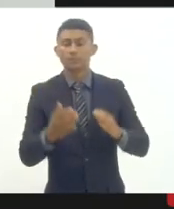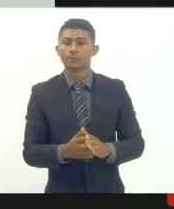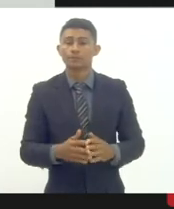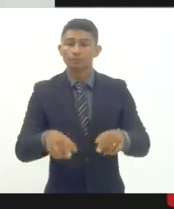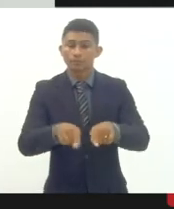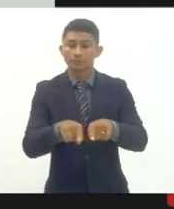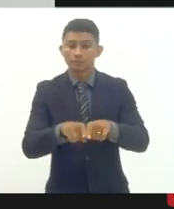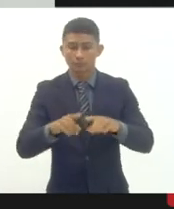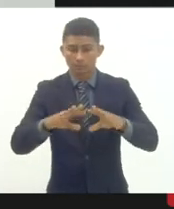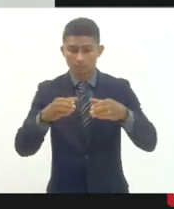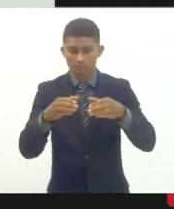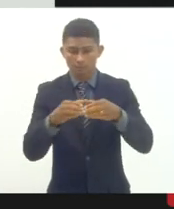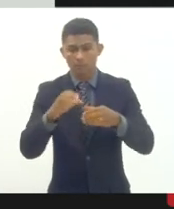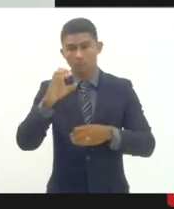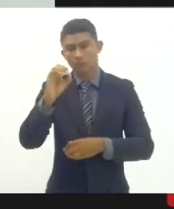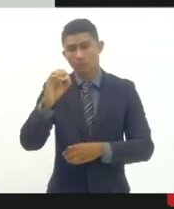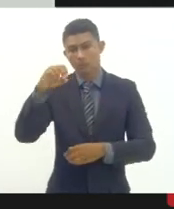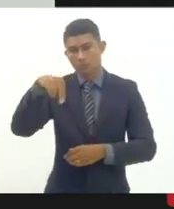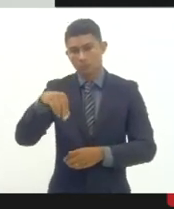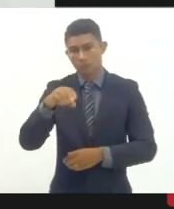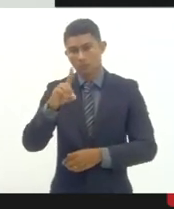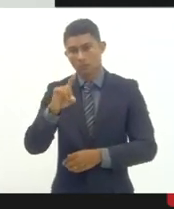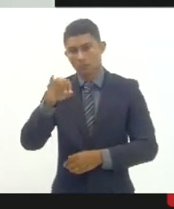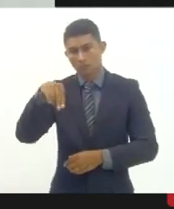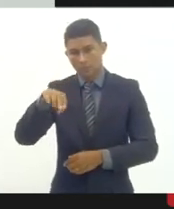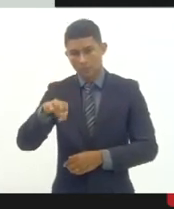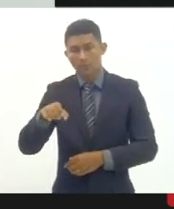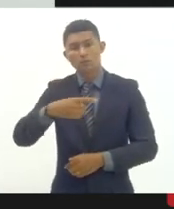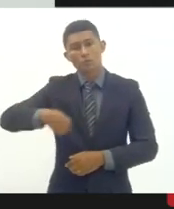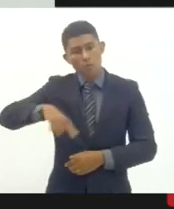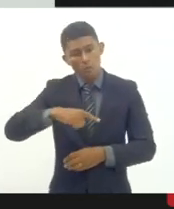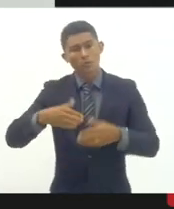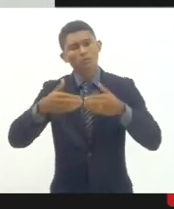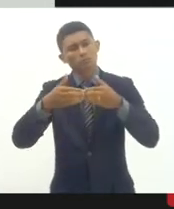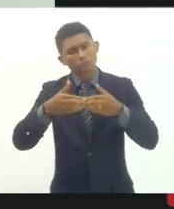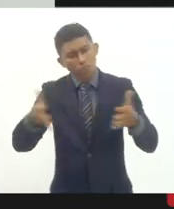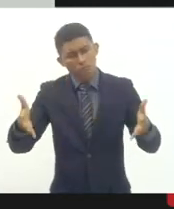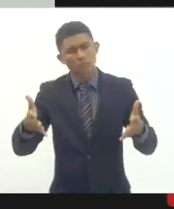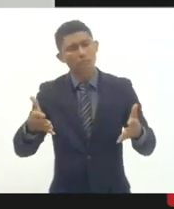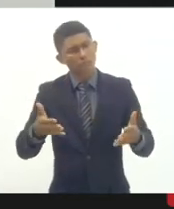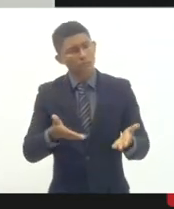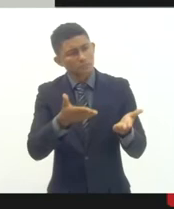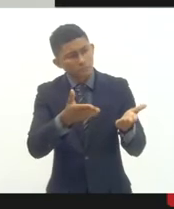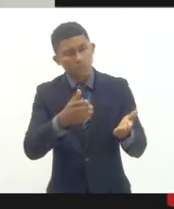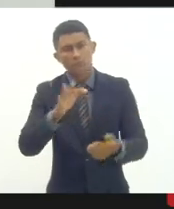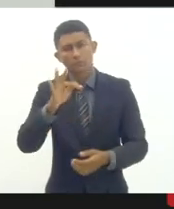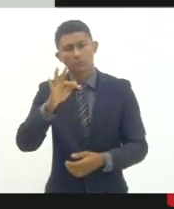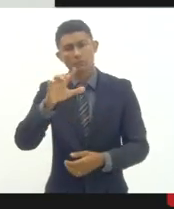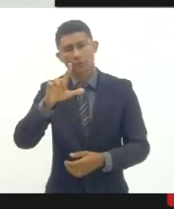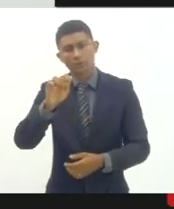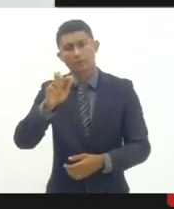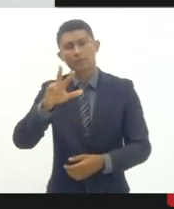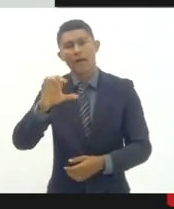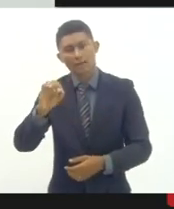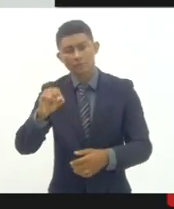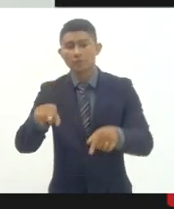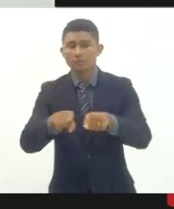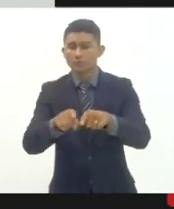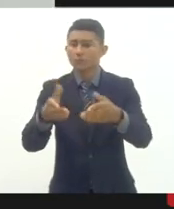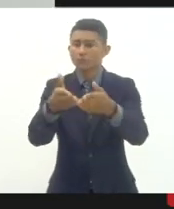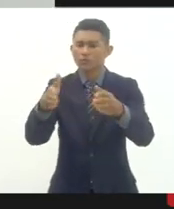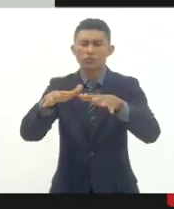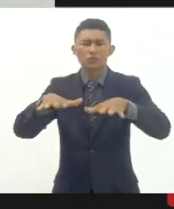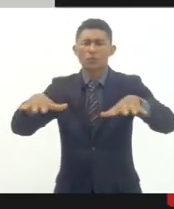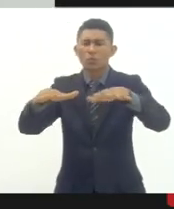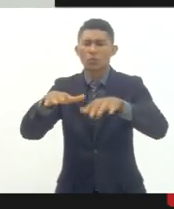está à disposição de você Flávio e todos que estão aqui hoje com a gente que são guerreiros em prol